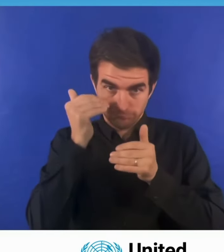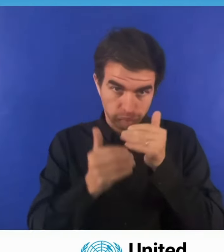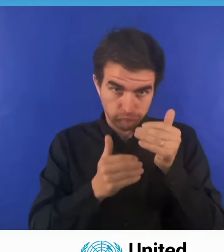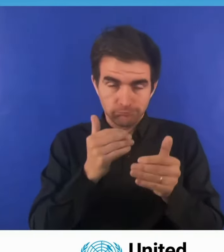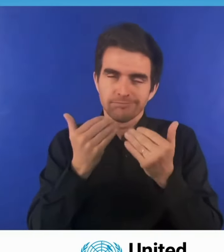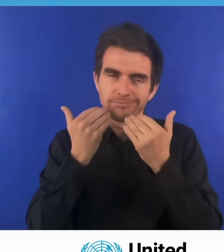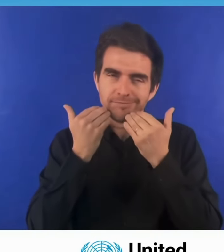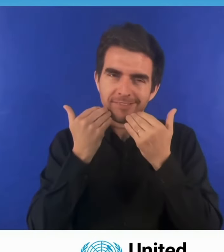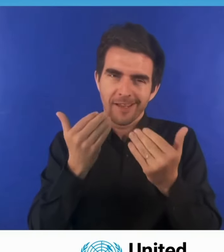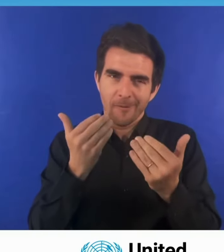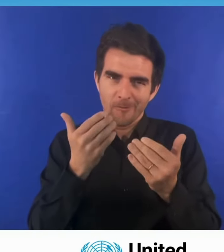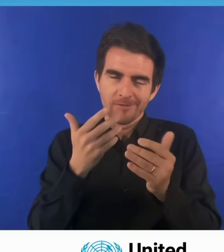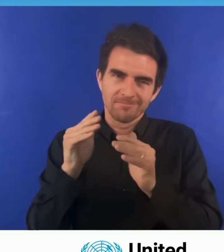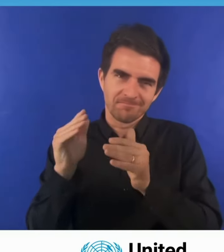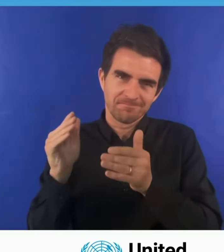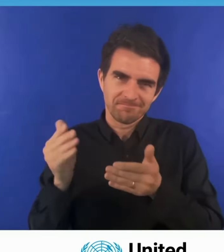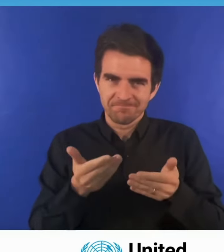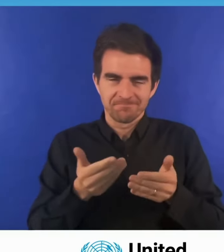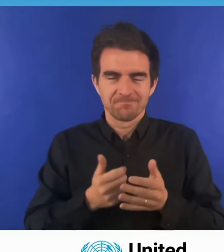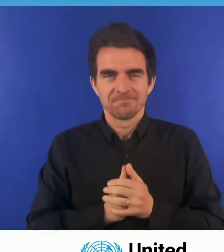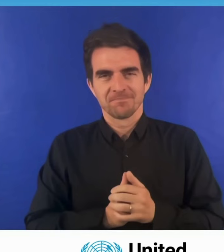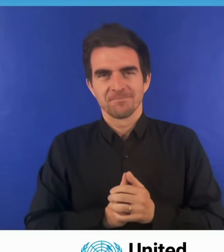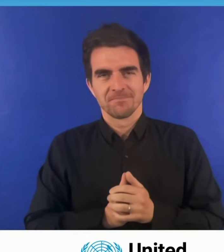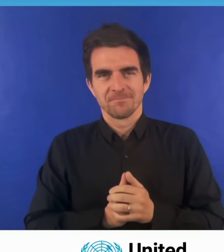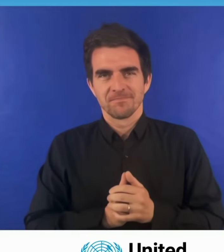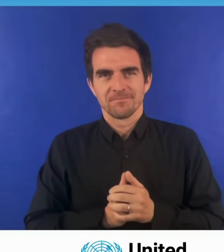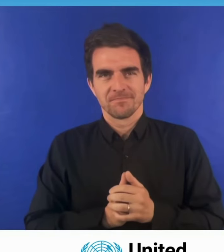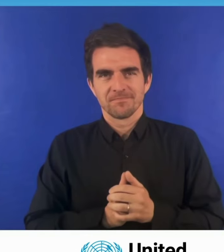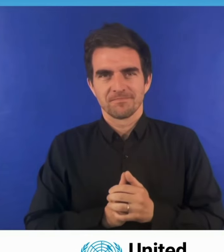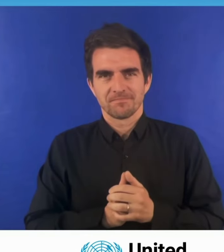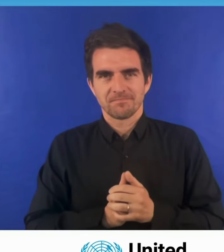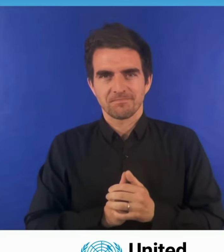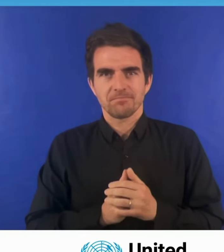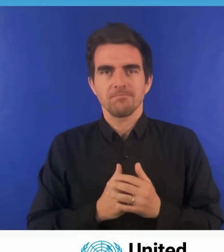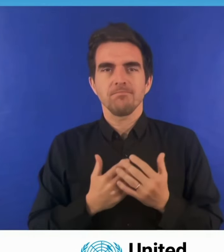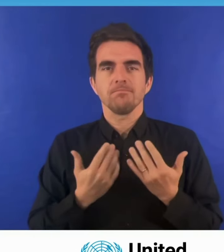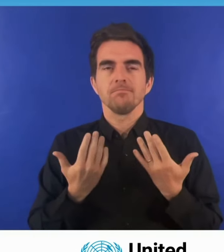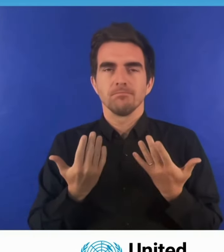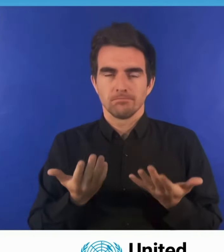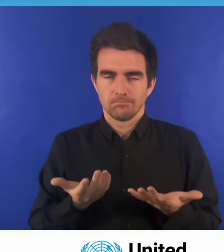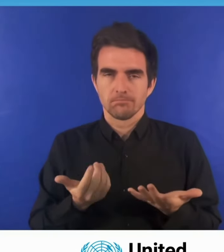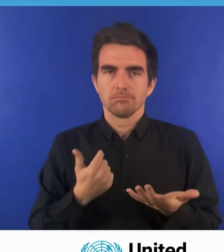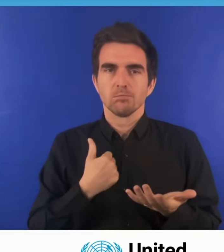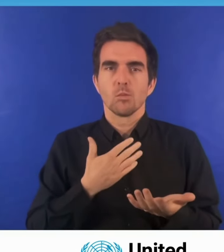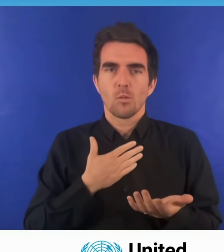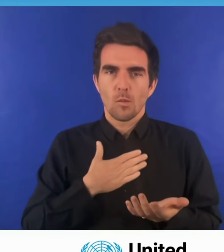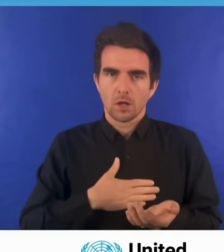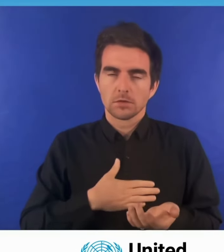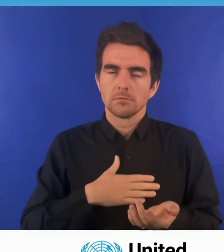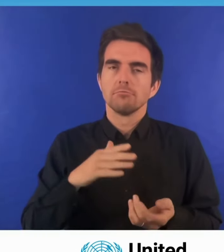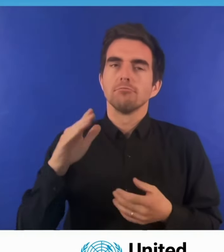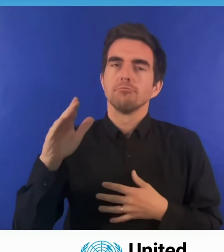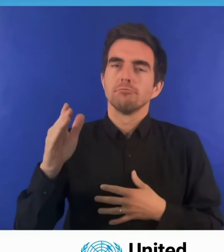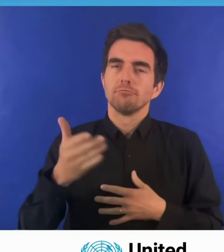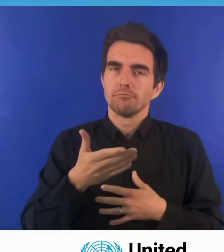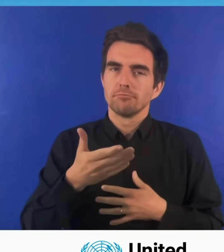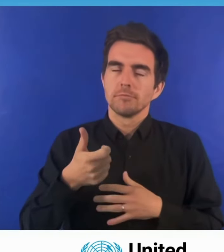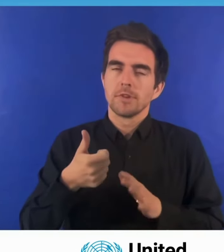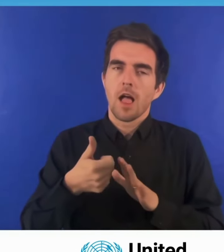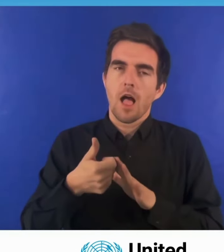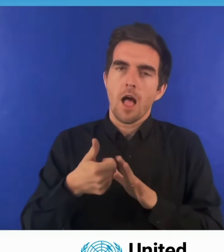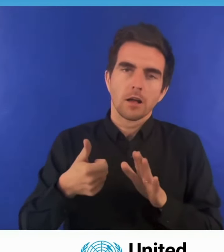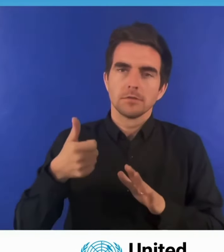President of the Republic of Malawi and Commander-in-Chief of the Malawi Defense Forces, to address the Assembly.